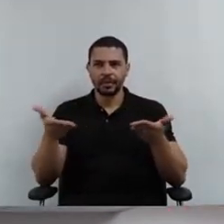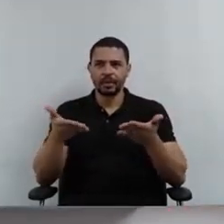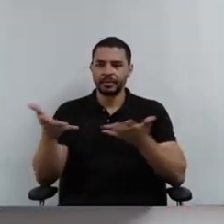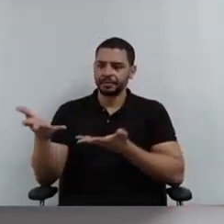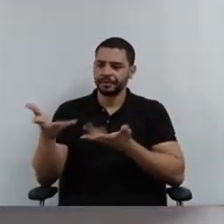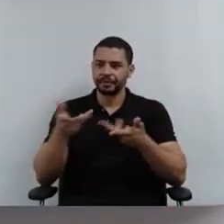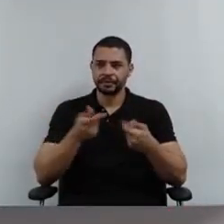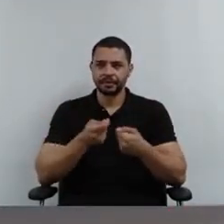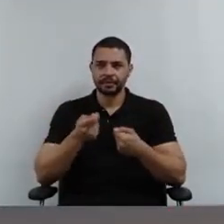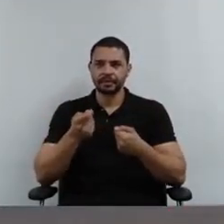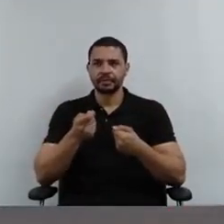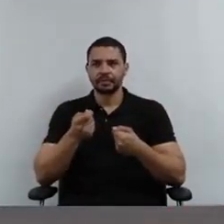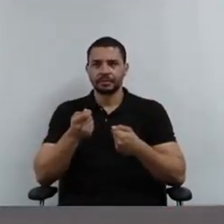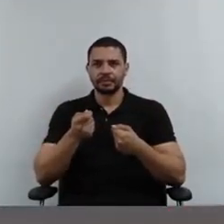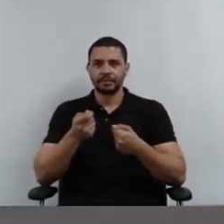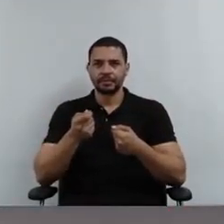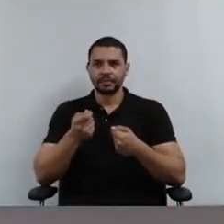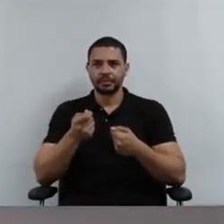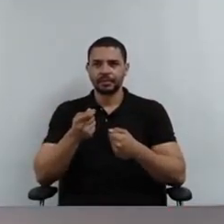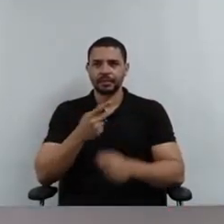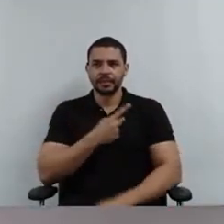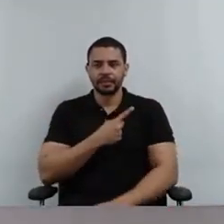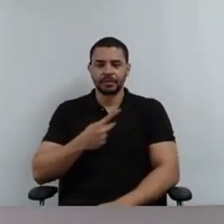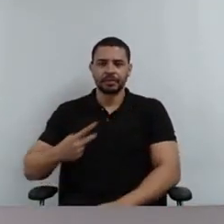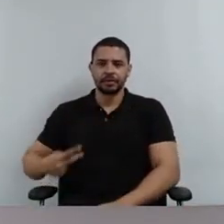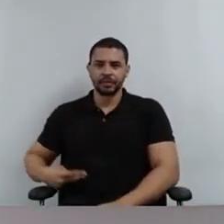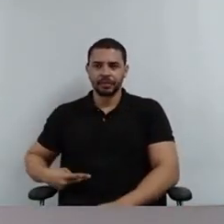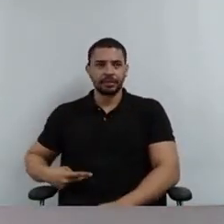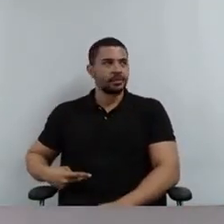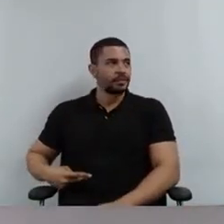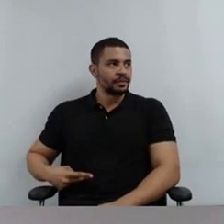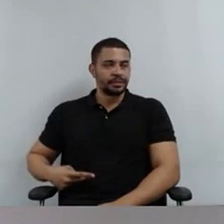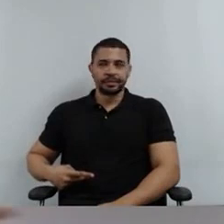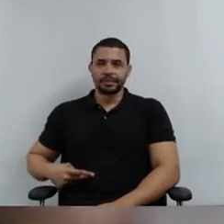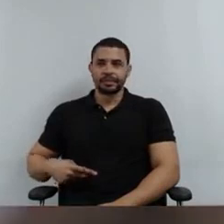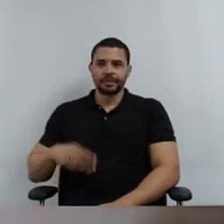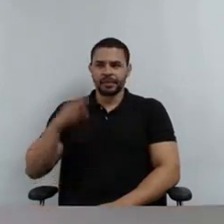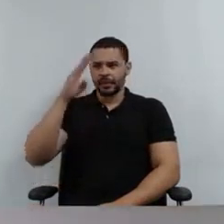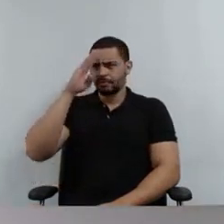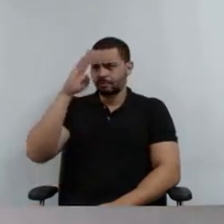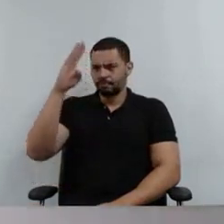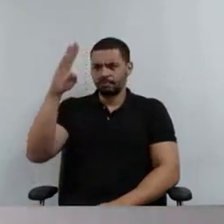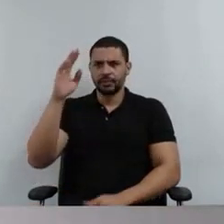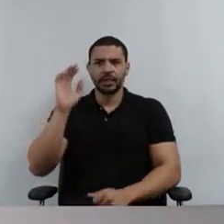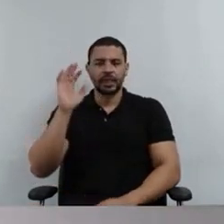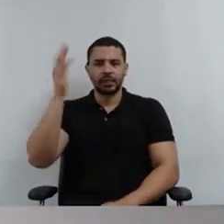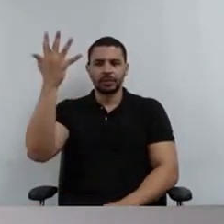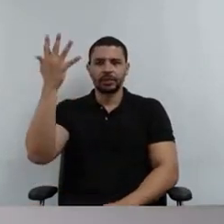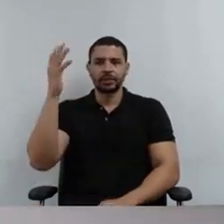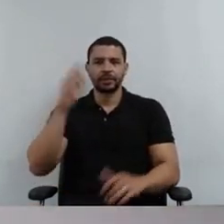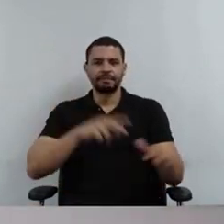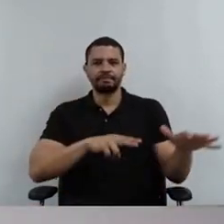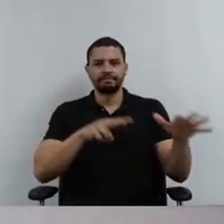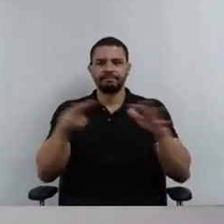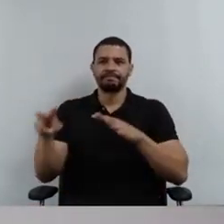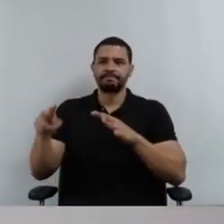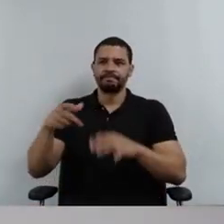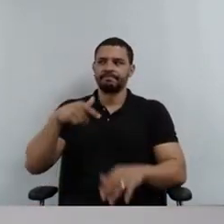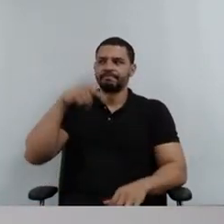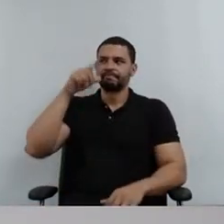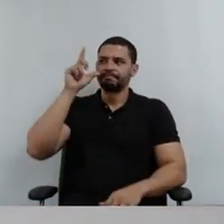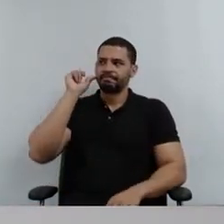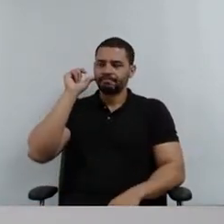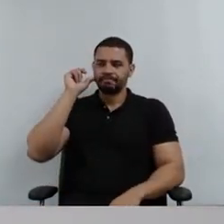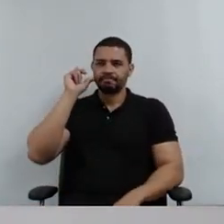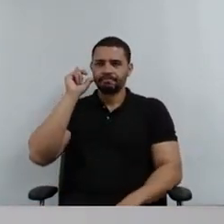informes por parte da presidência com relação aos principais acontecimentos. Tivemos ontem, na